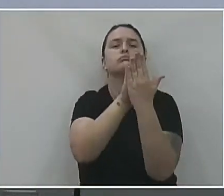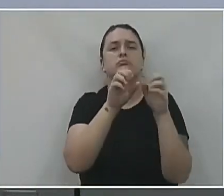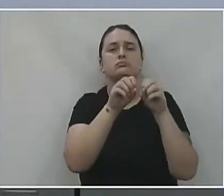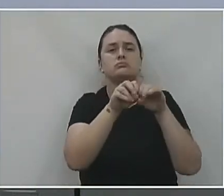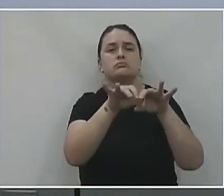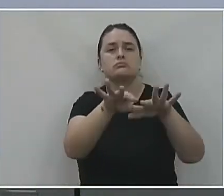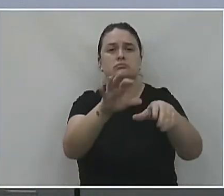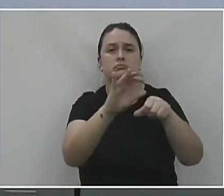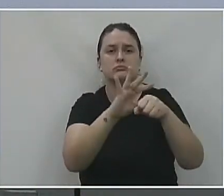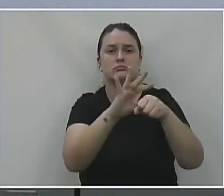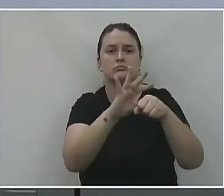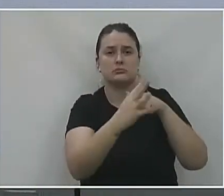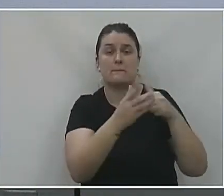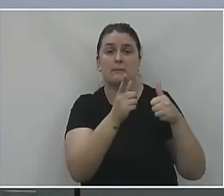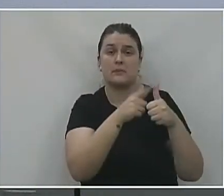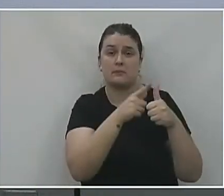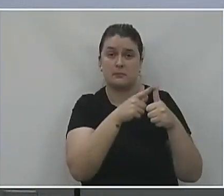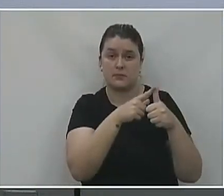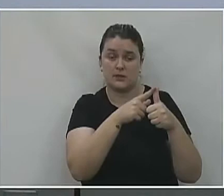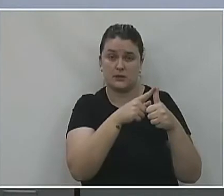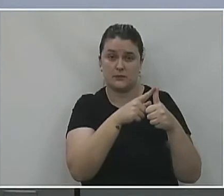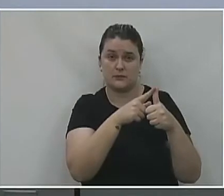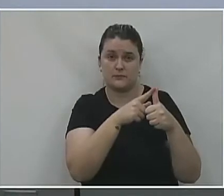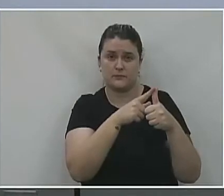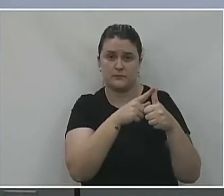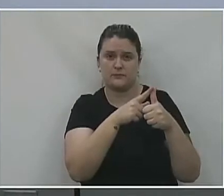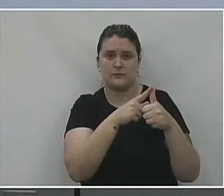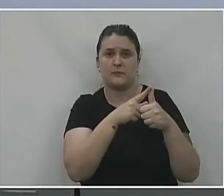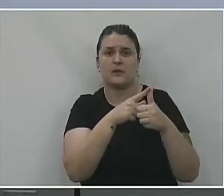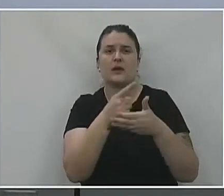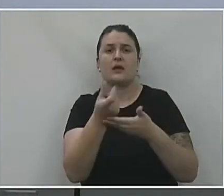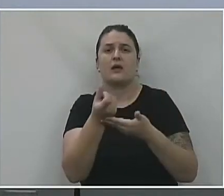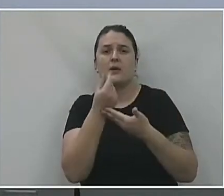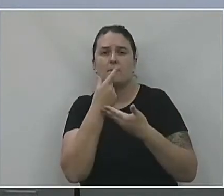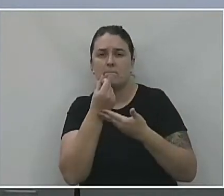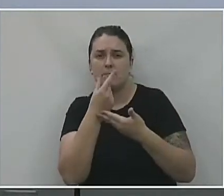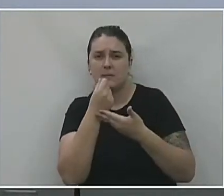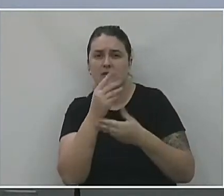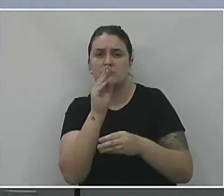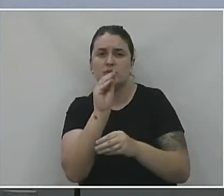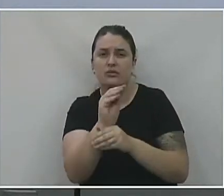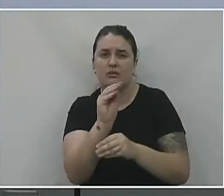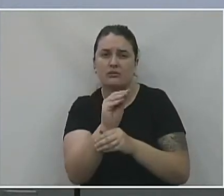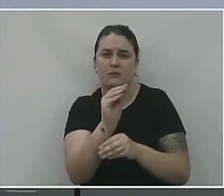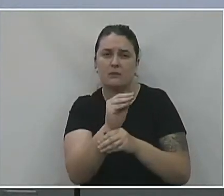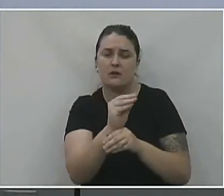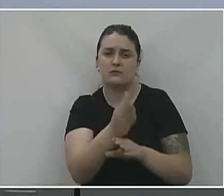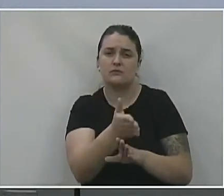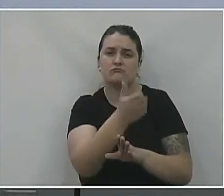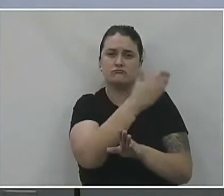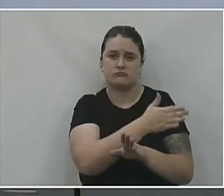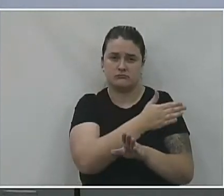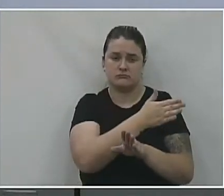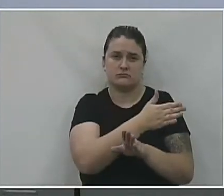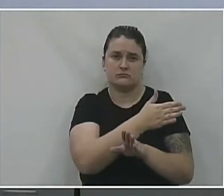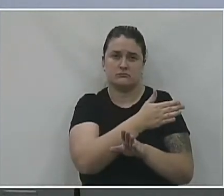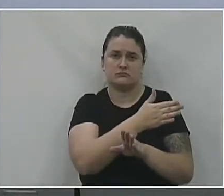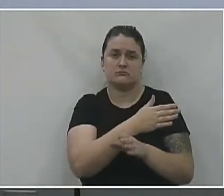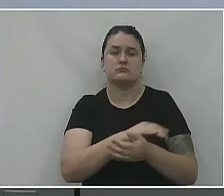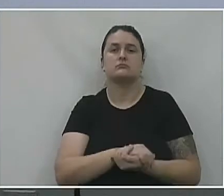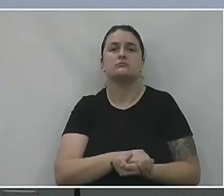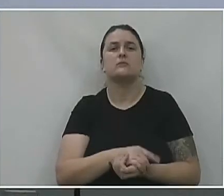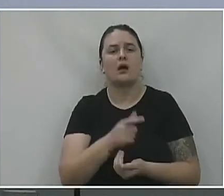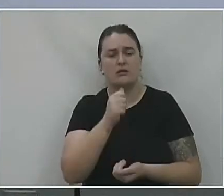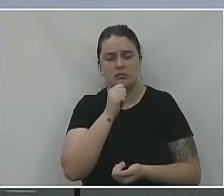Primeiro de tudo, dispensação de medicamentos para tratamento precoce, conforme indicação médica e protocolo estabelecido.